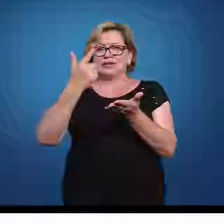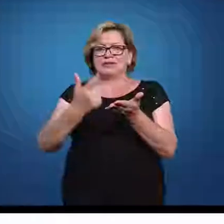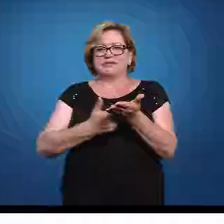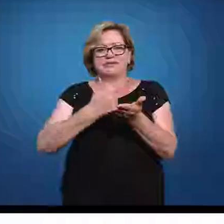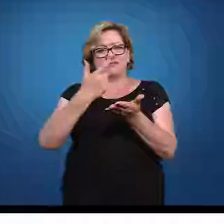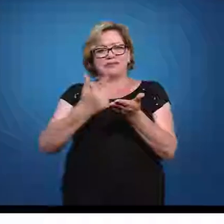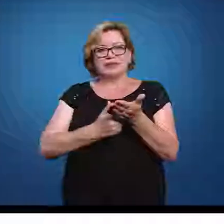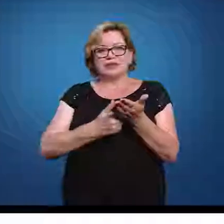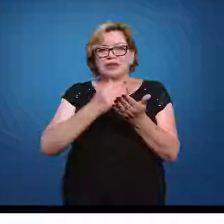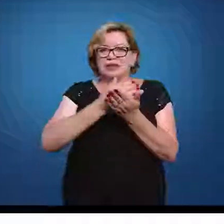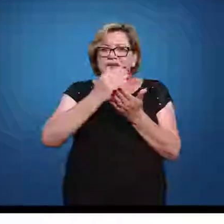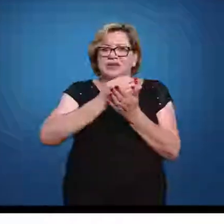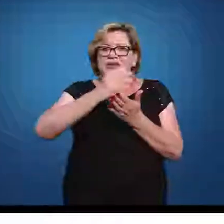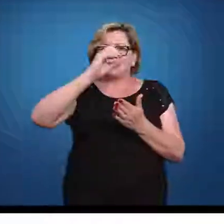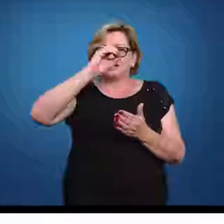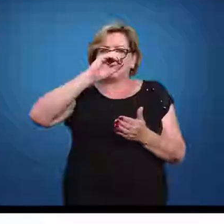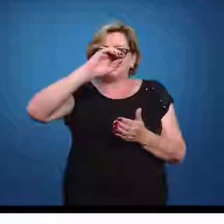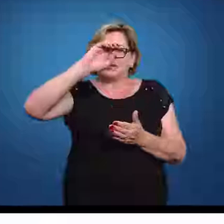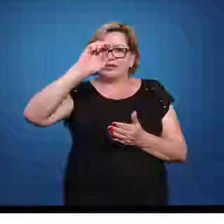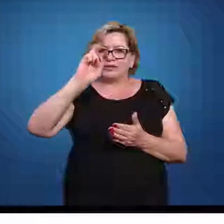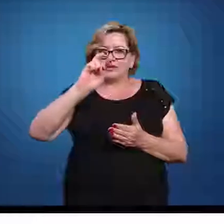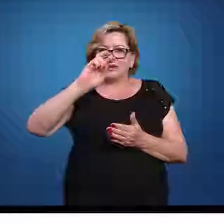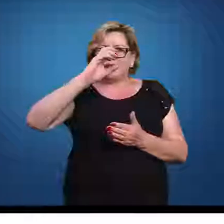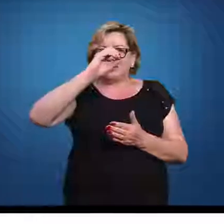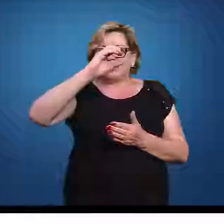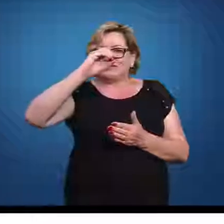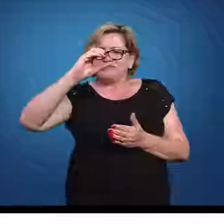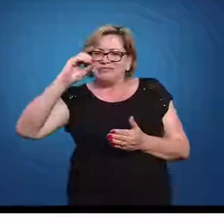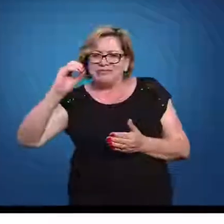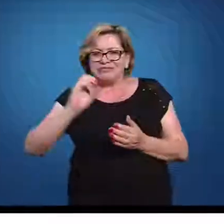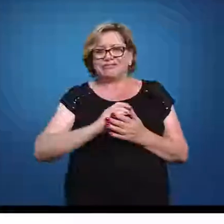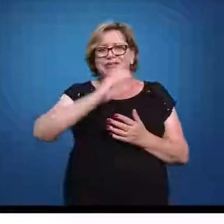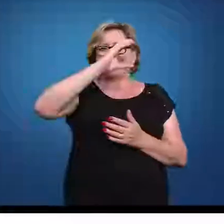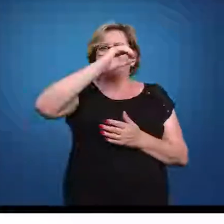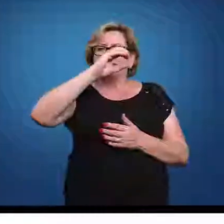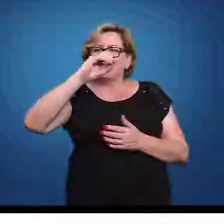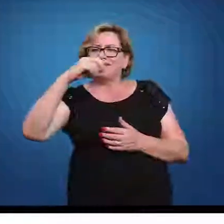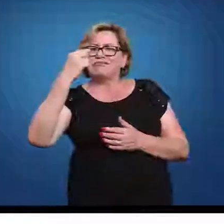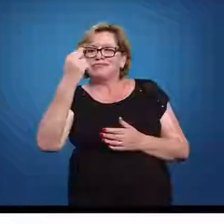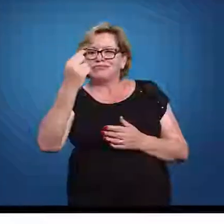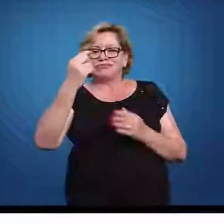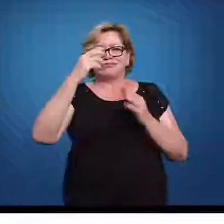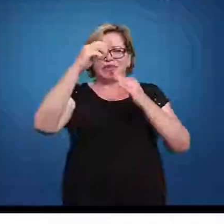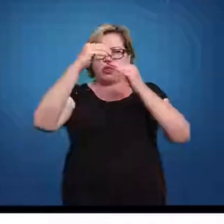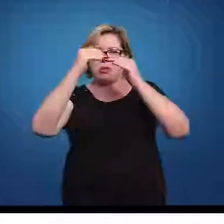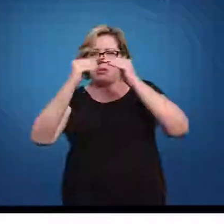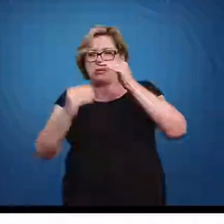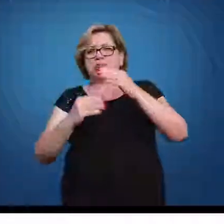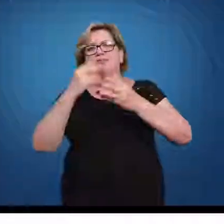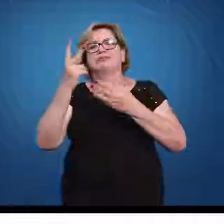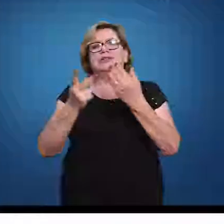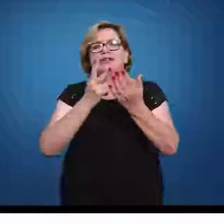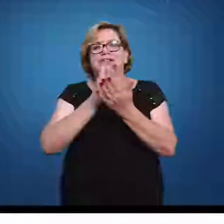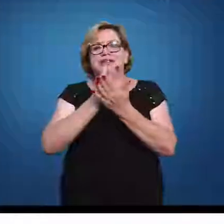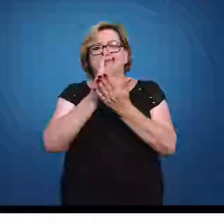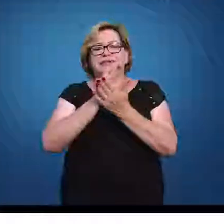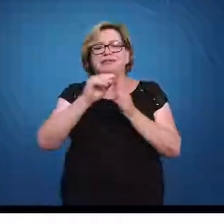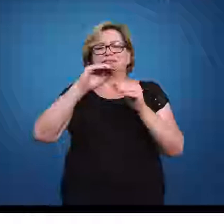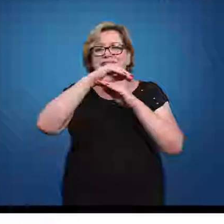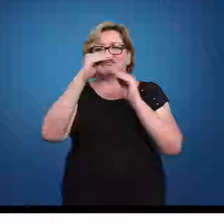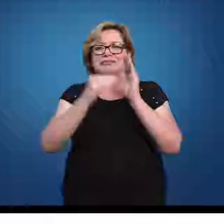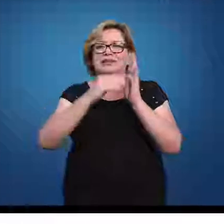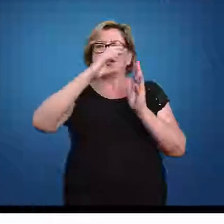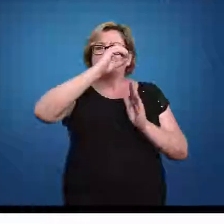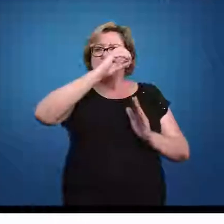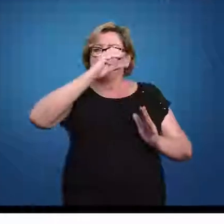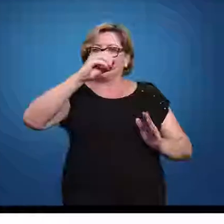parte 0,5. Aqui você tem 0,0,0, 0,0,1 e assim, respectivamente, até 0,0,0,9.